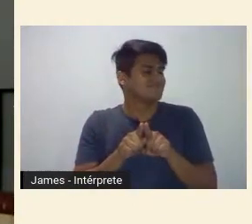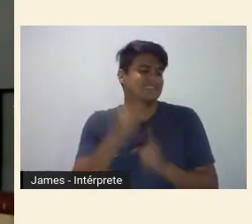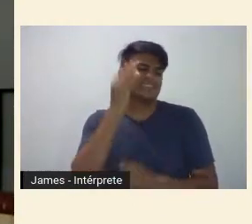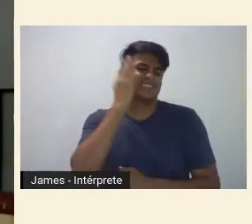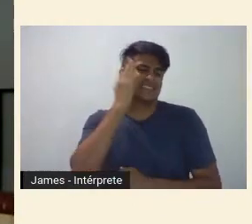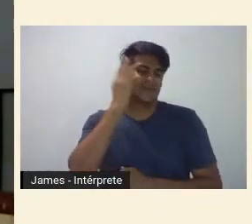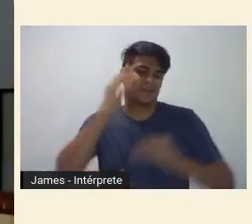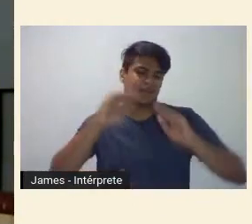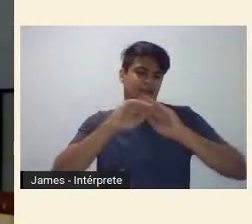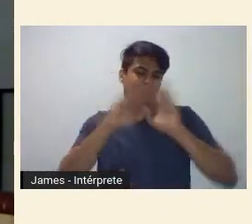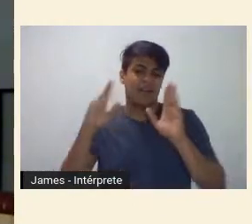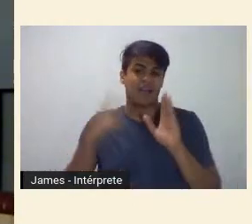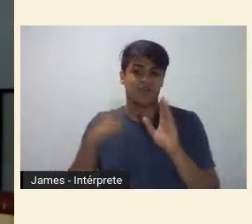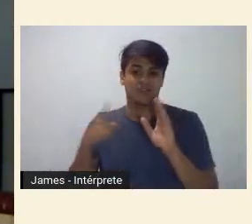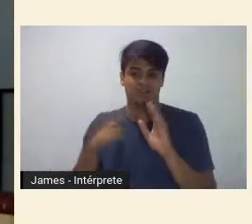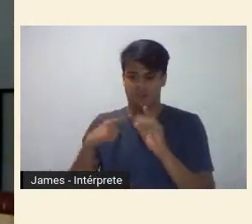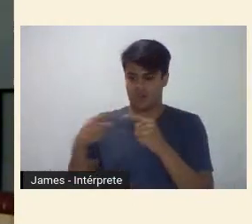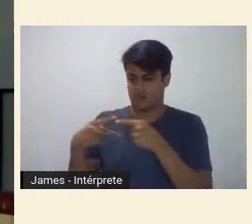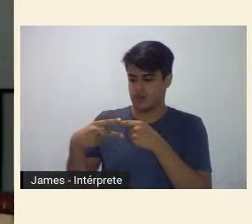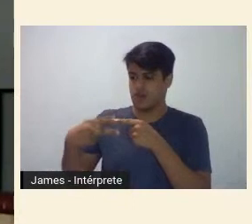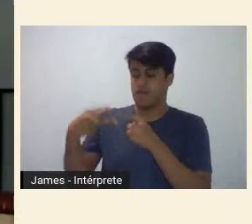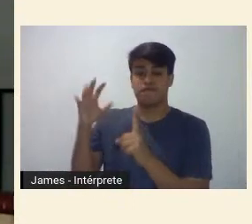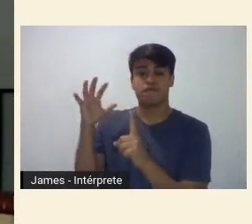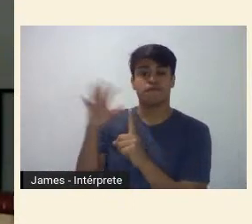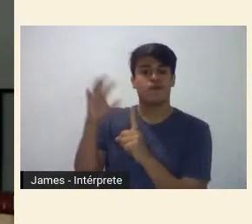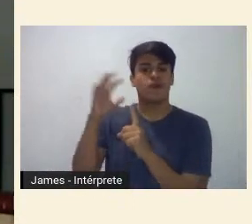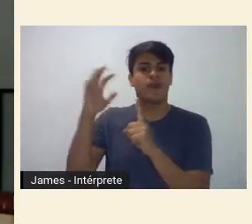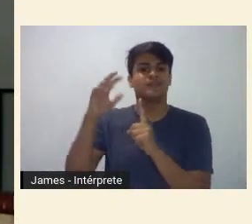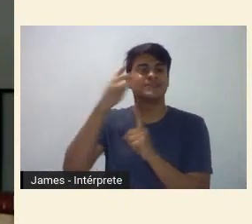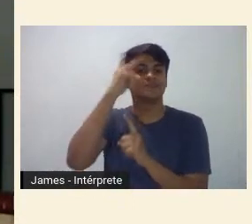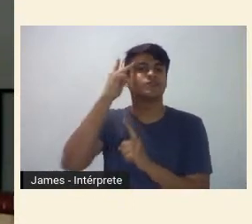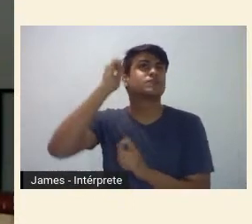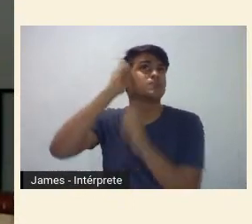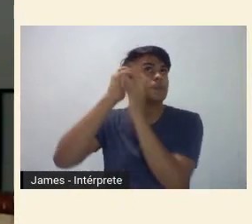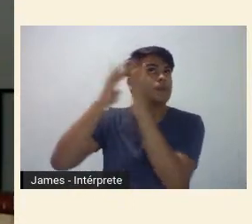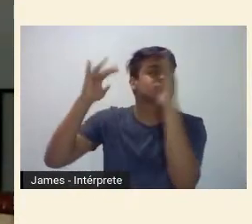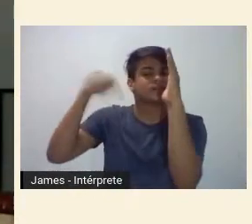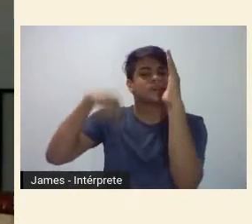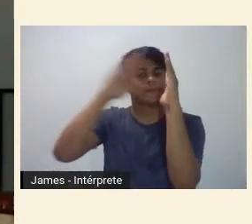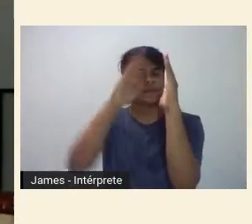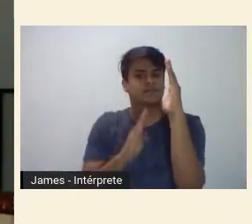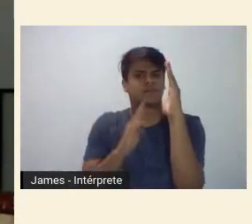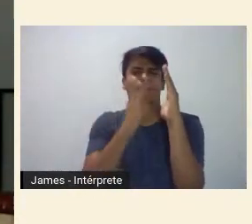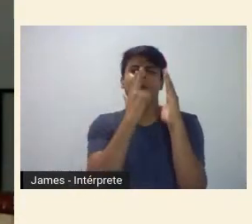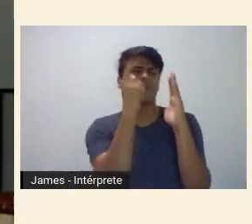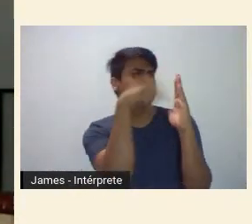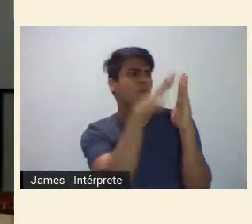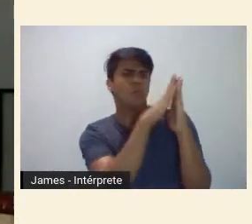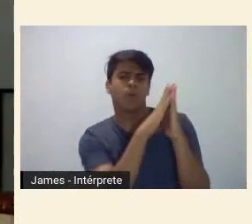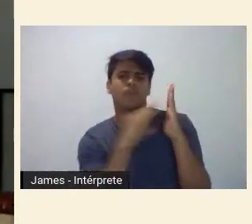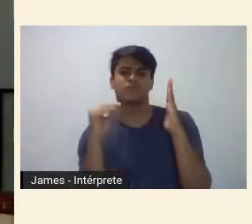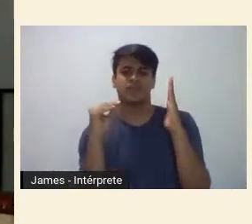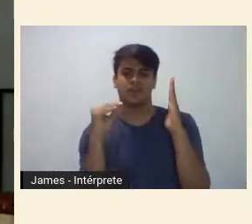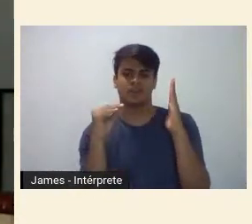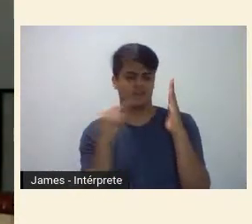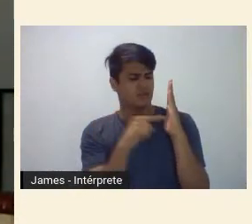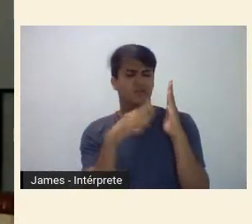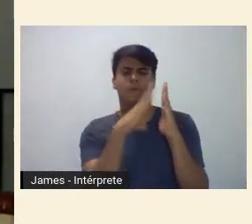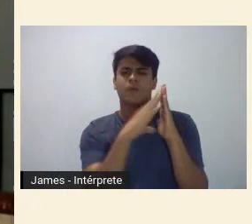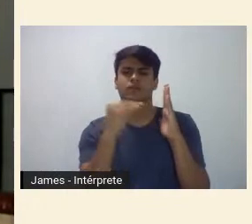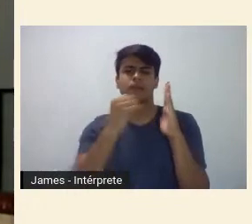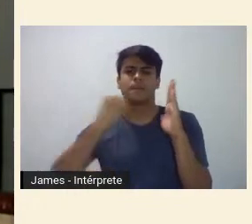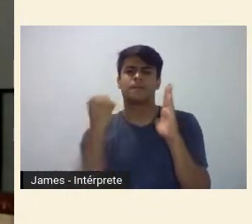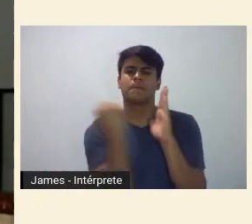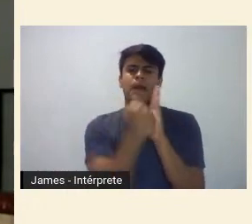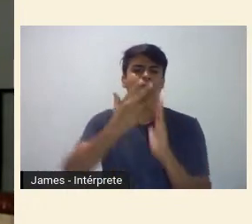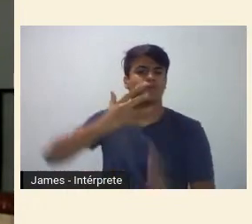22 produziu no imaginário nacional funcionando como modelo de organização estética coletiva em prol de uma demarcação discursiva ao